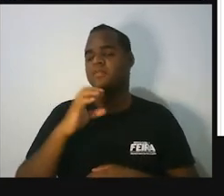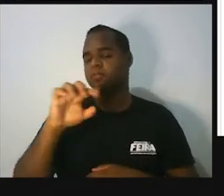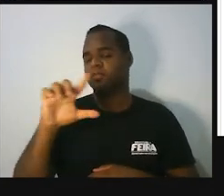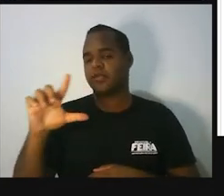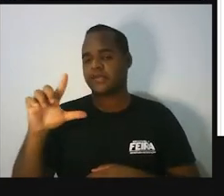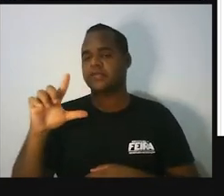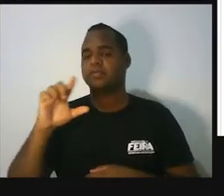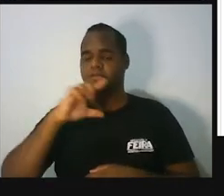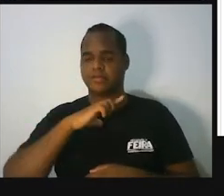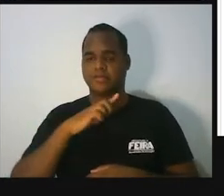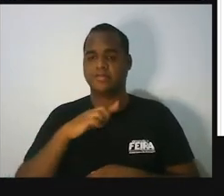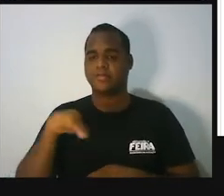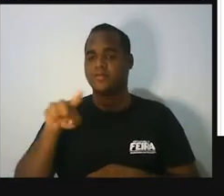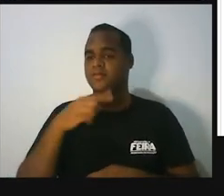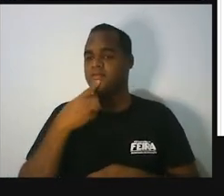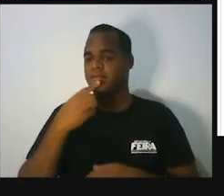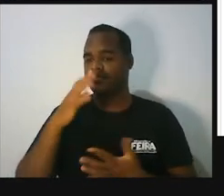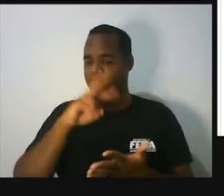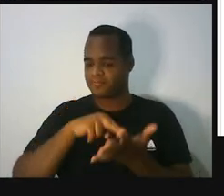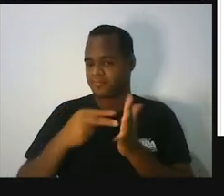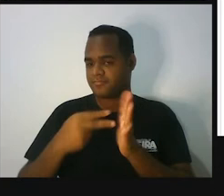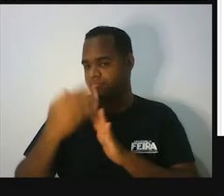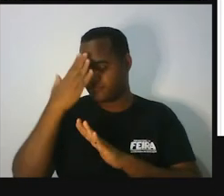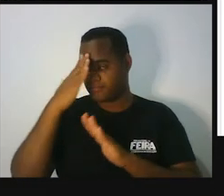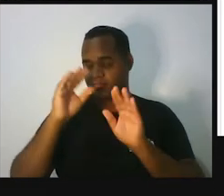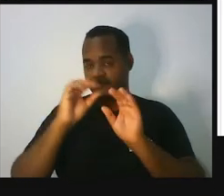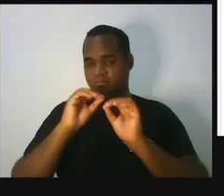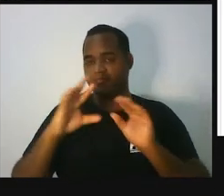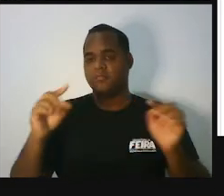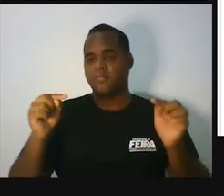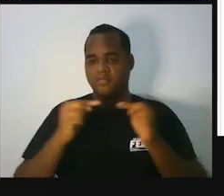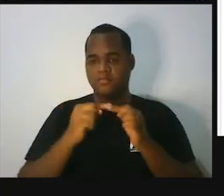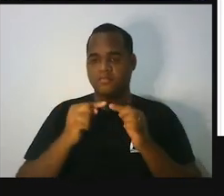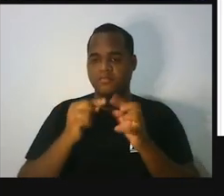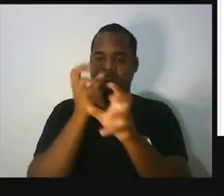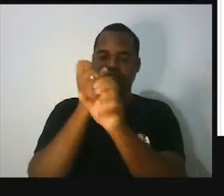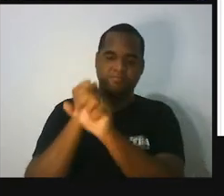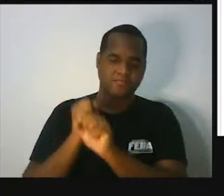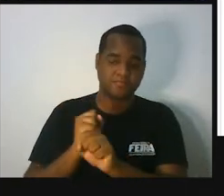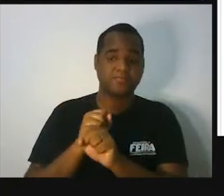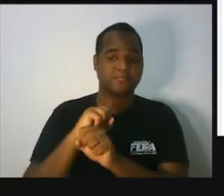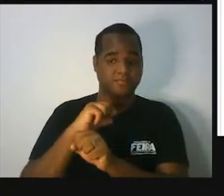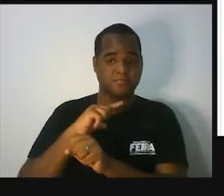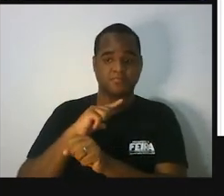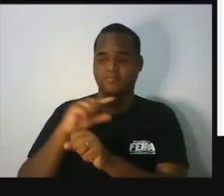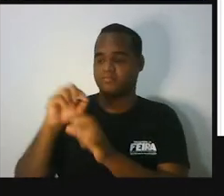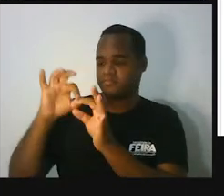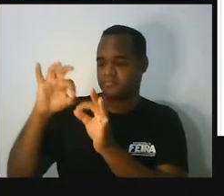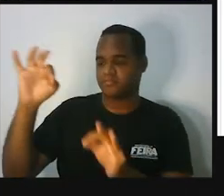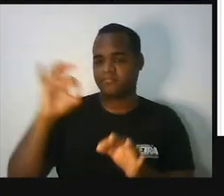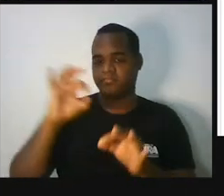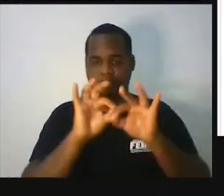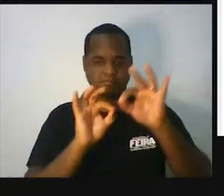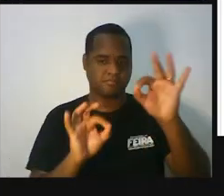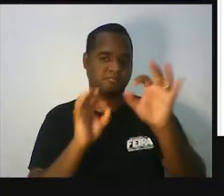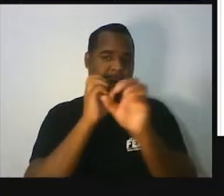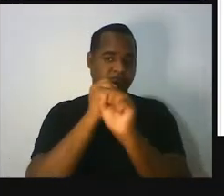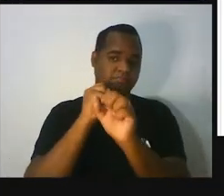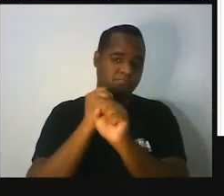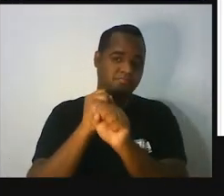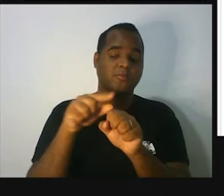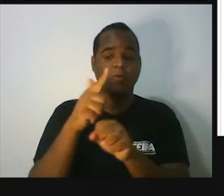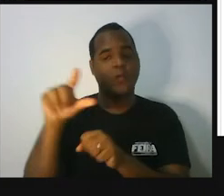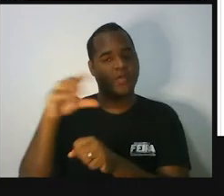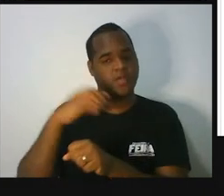que a gente acabou de ver, foi medindo os lados. Existe outra classificação,